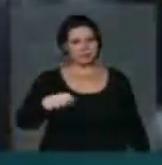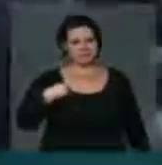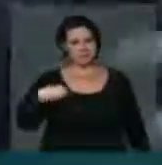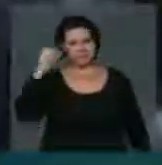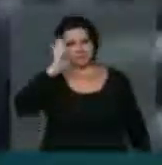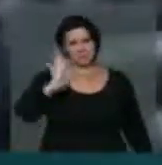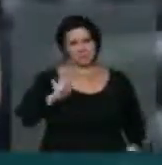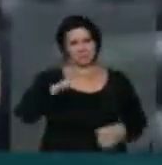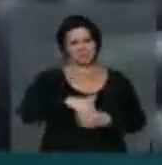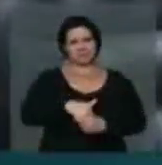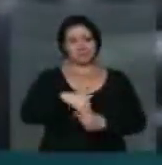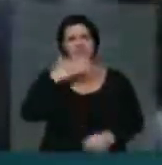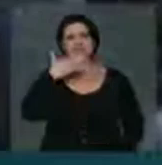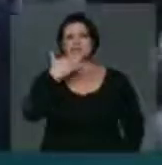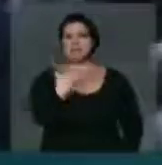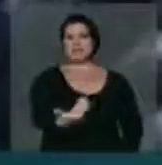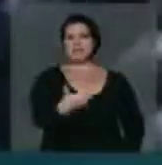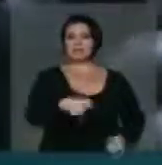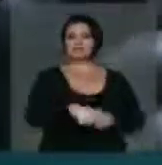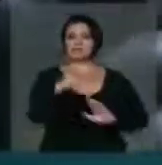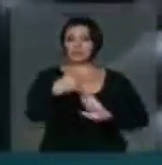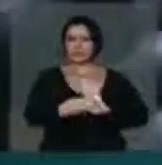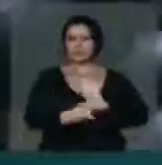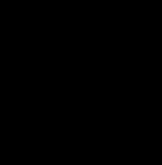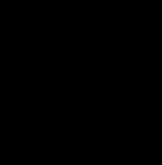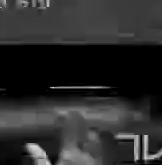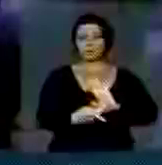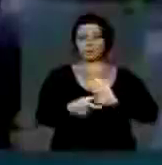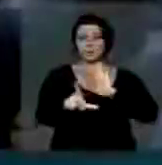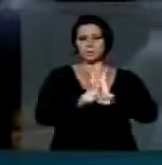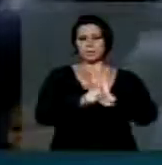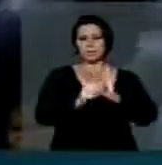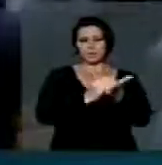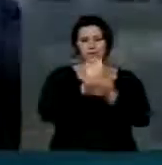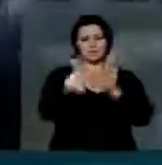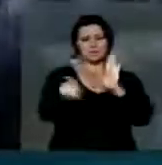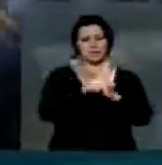voto, senhor presidente, favorável ao projeto oriundo do Senado.